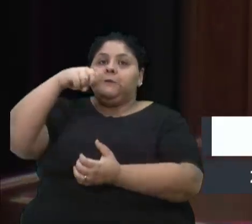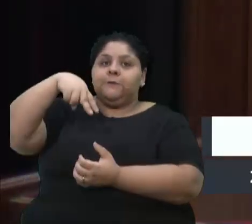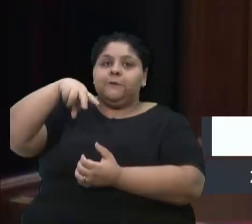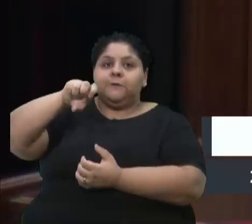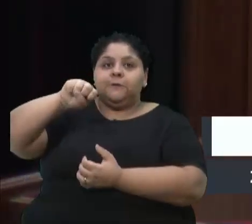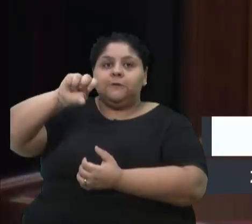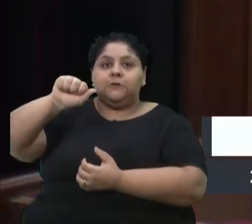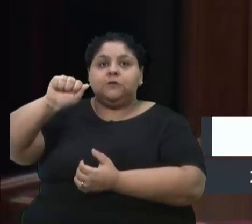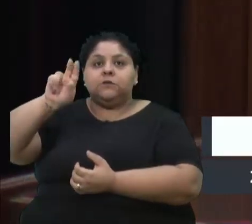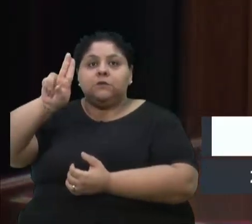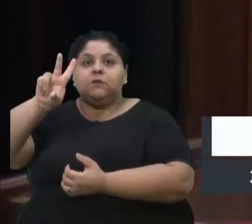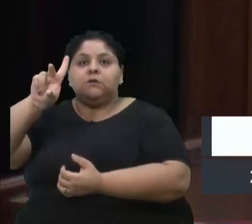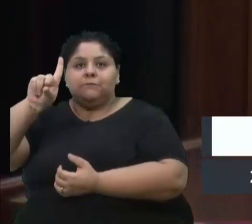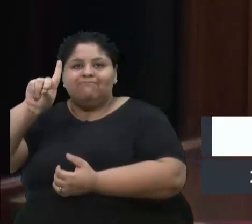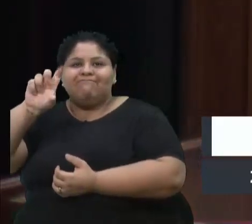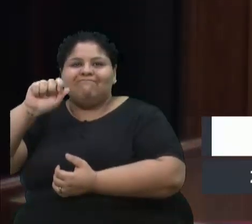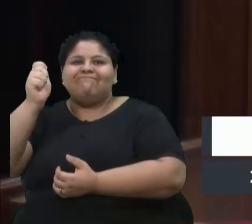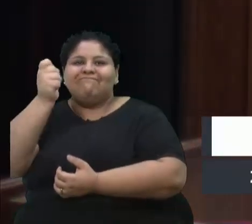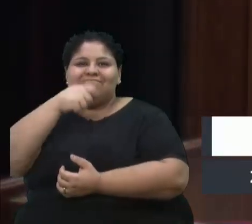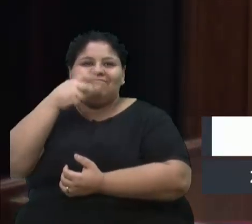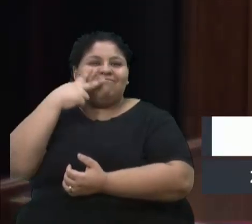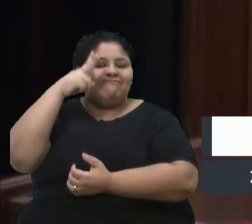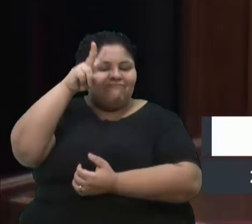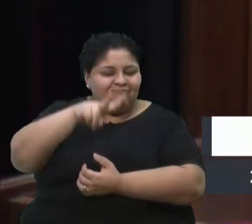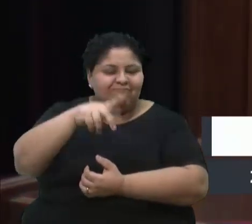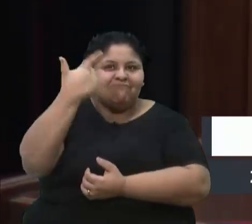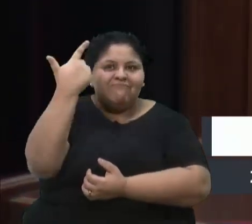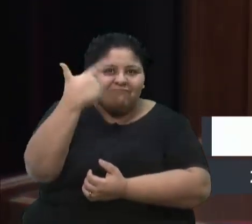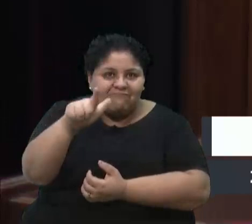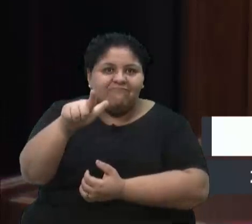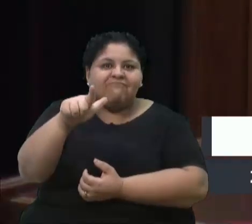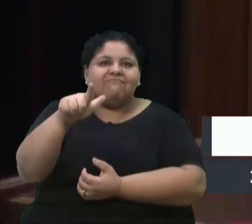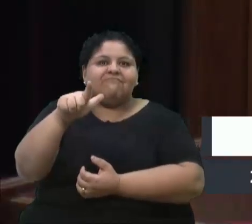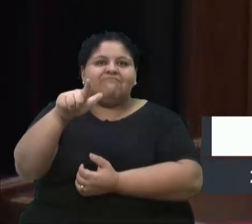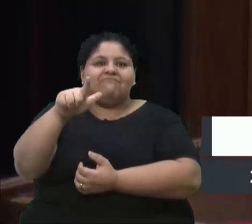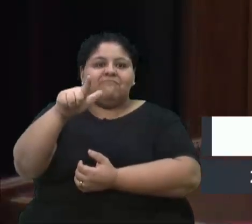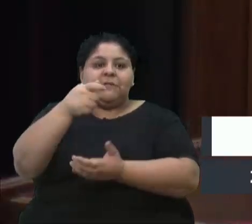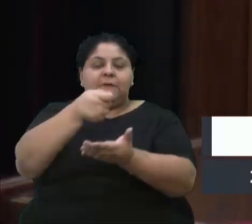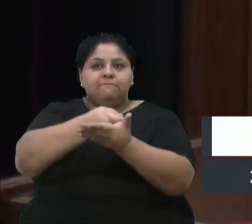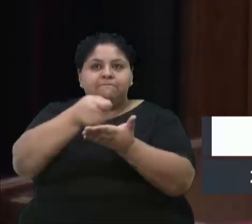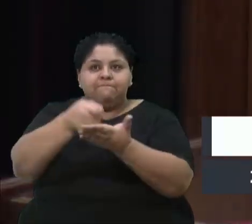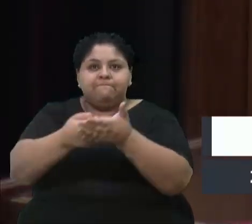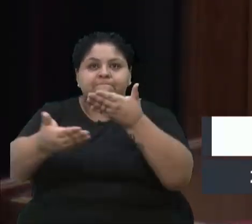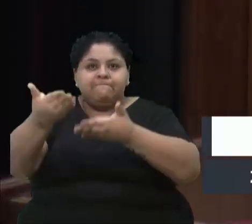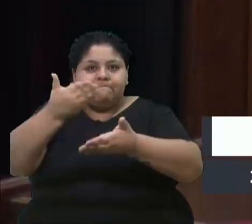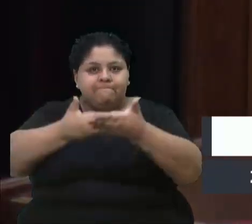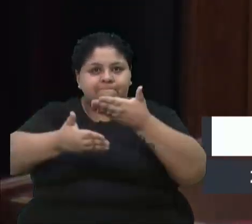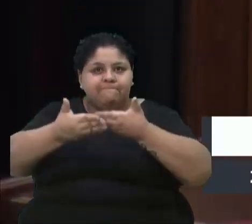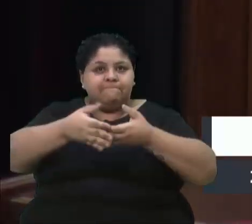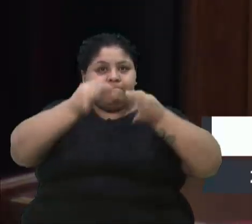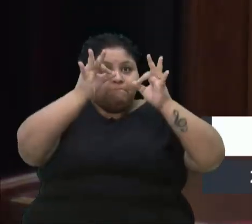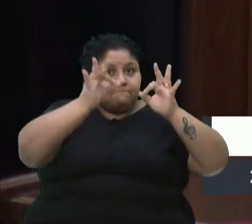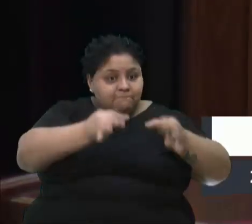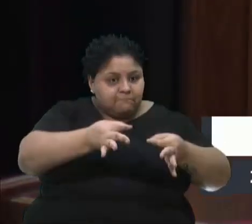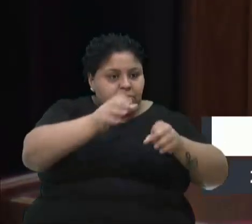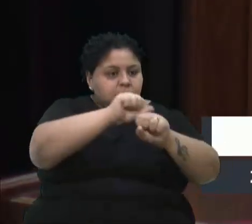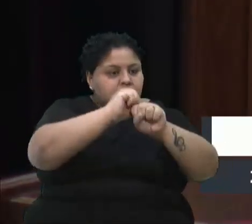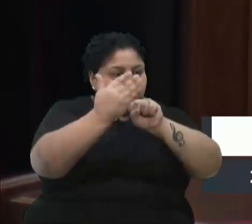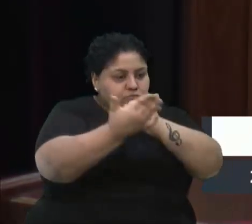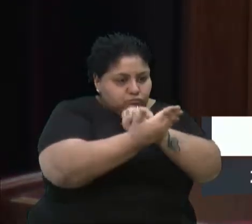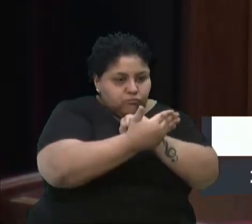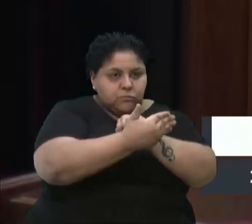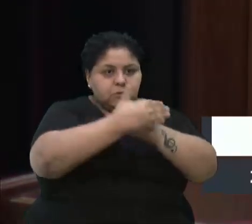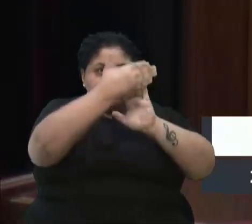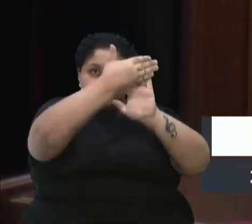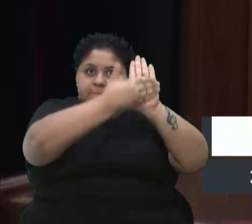Acho que tem que ser revisto esse processo de atendimento. Se está comprovado que a pessoa tem o teste Covid com documentação,